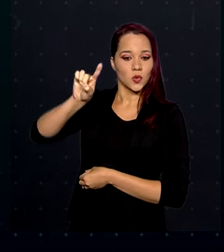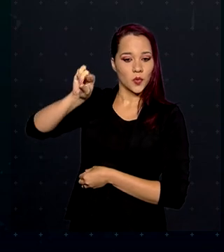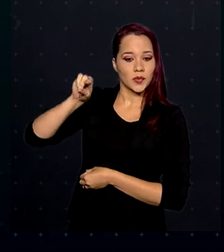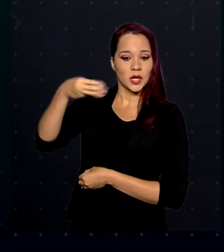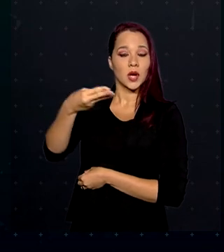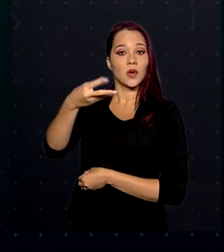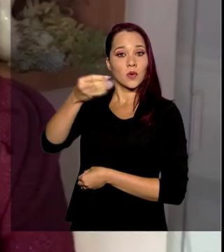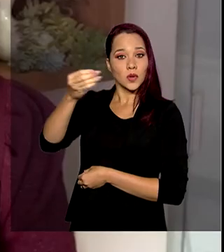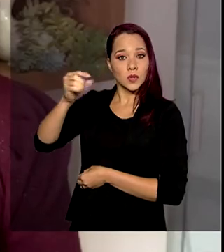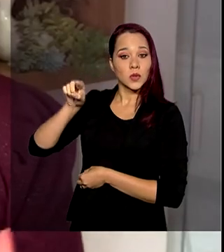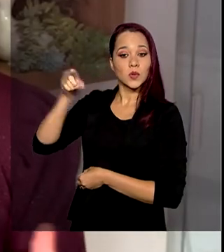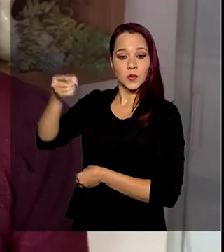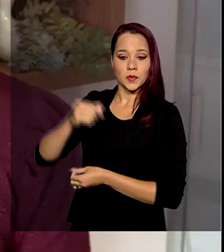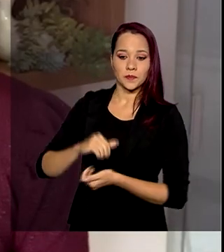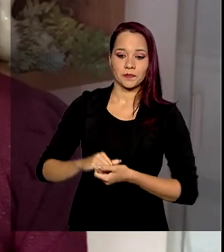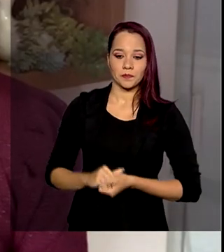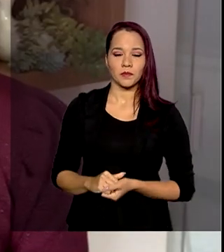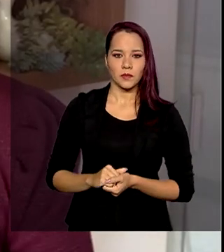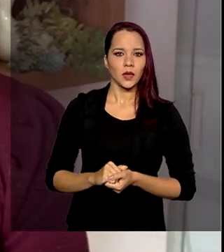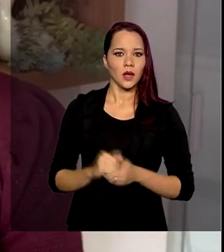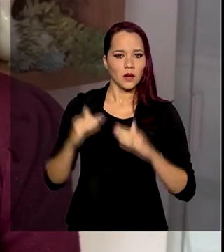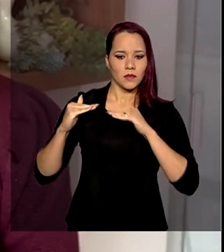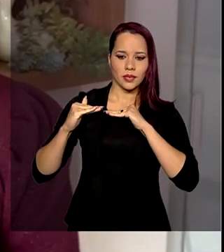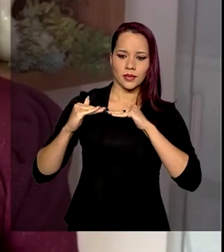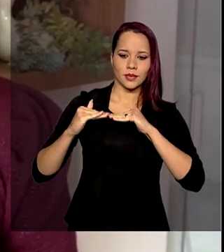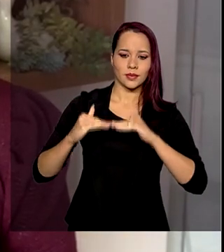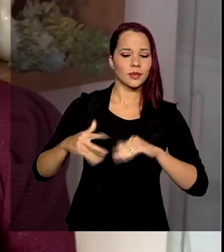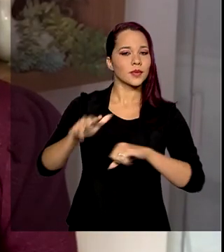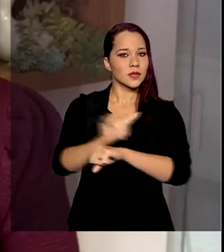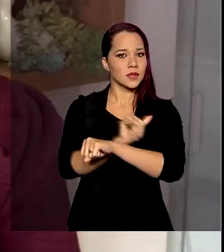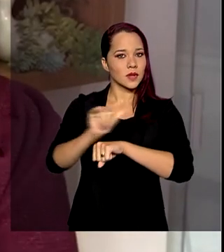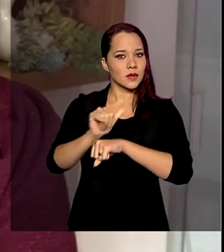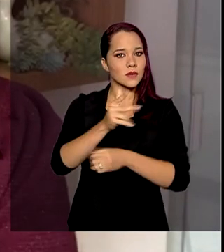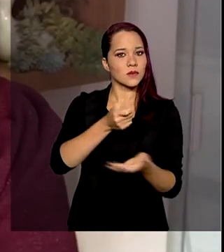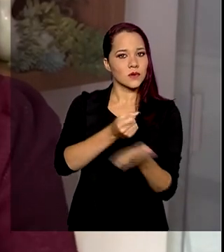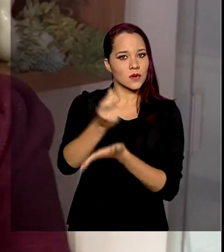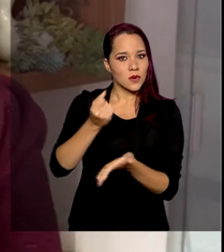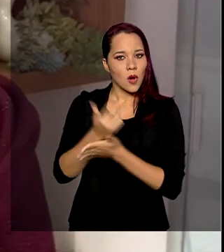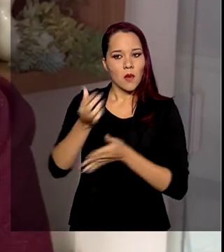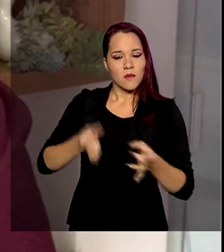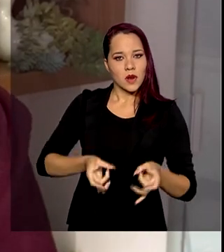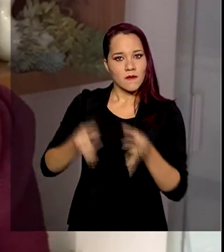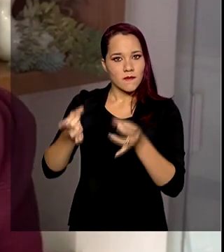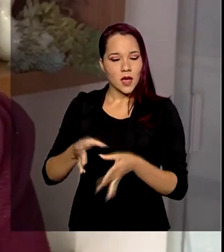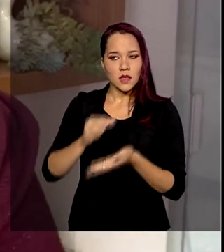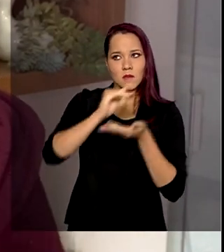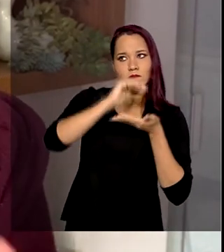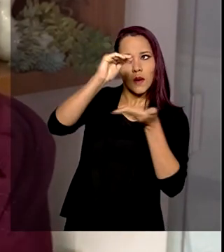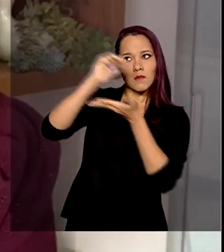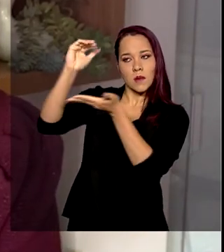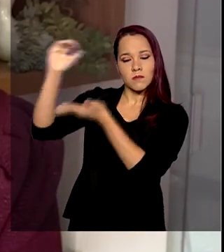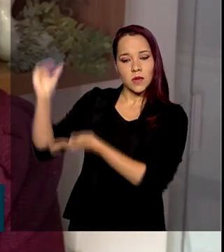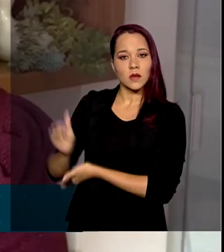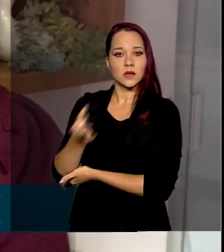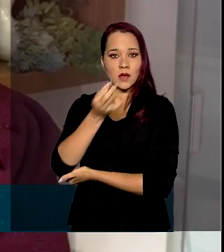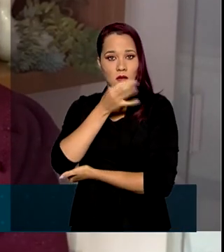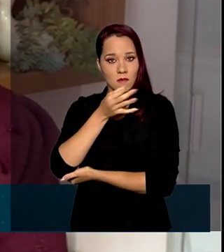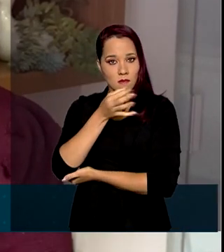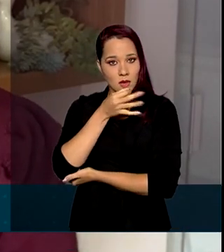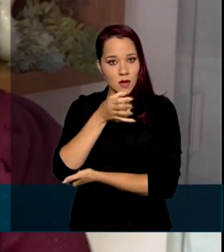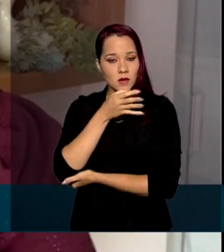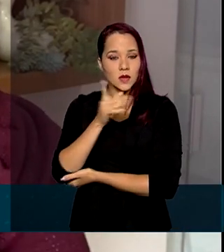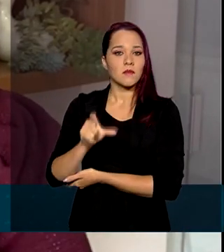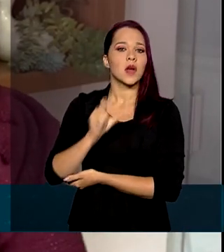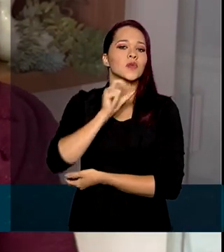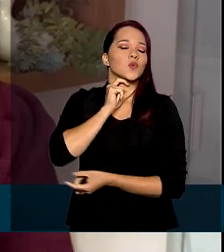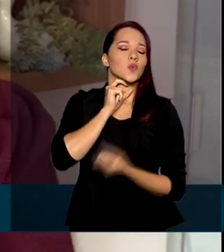400 mil. Para alinhar as estratégias de compra, venda e distribuição de medicamentos para